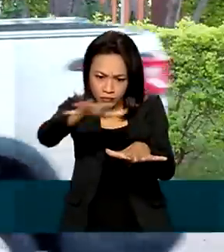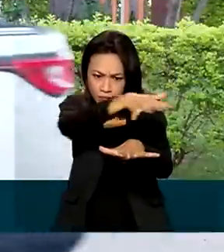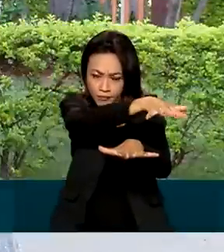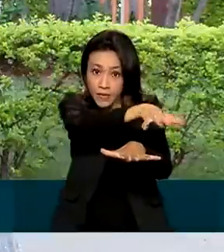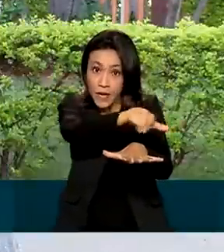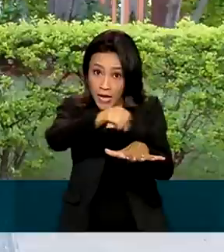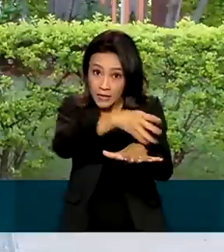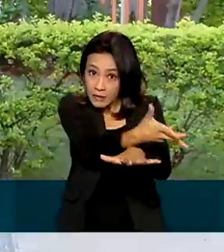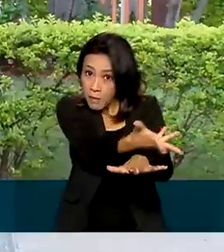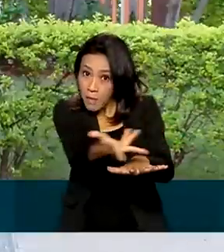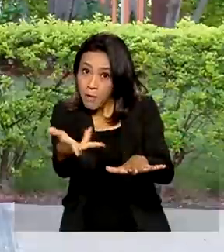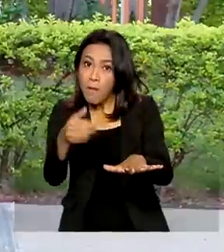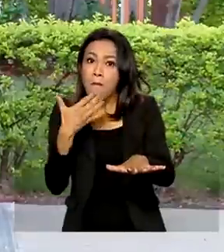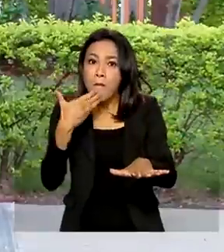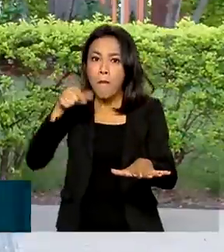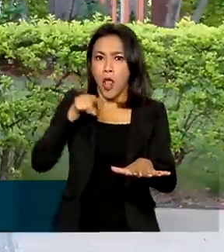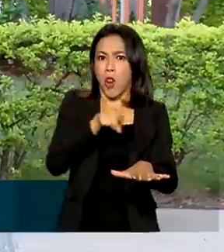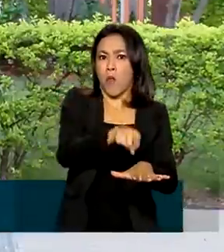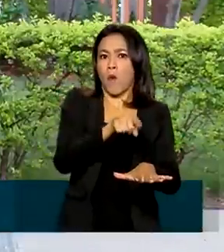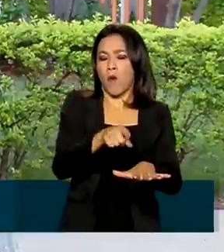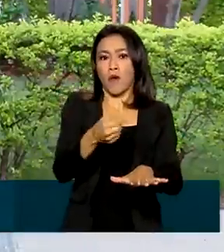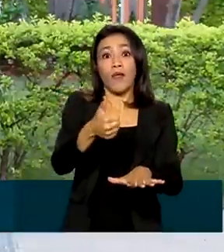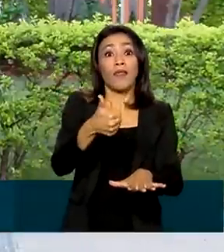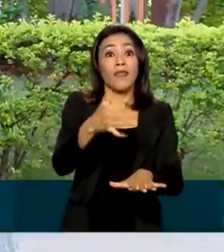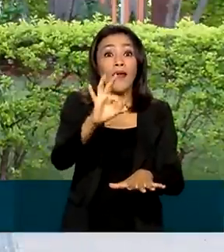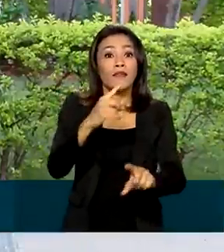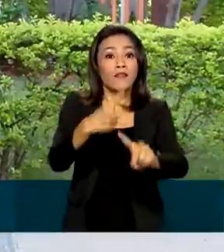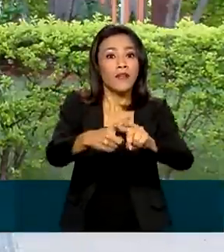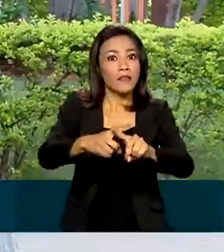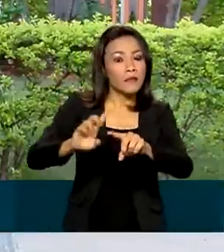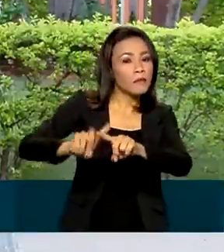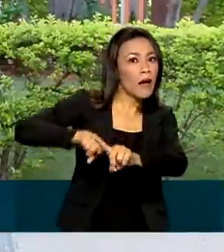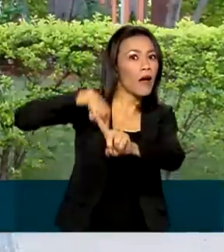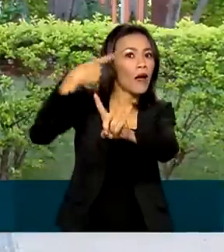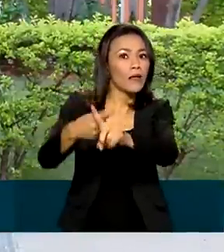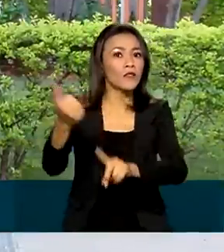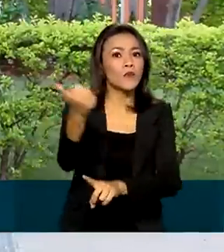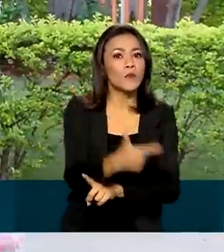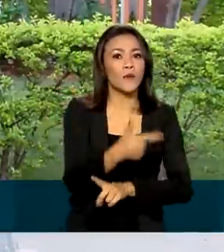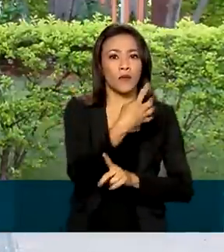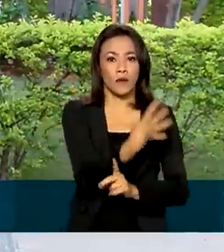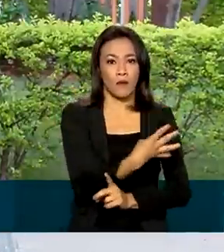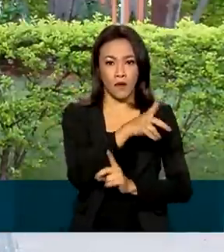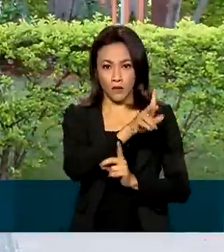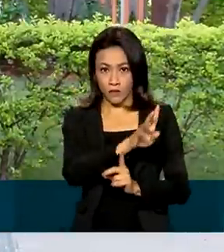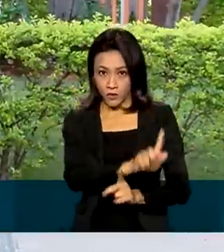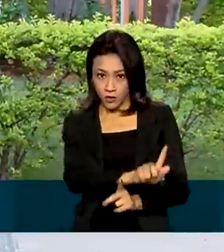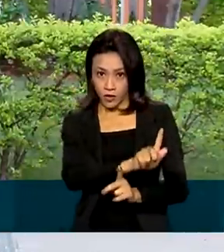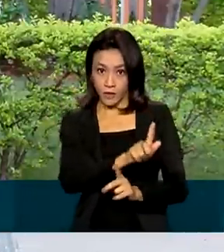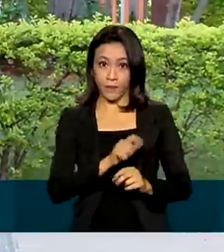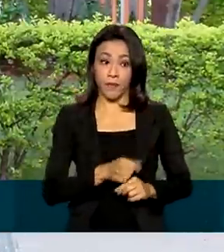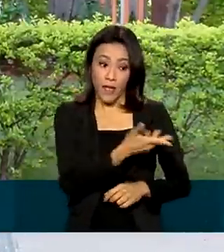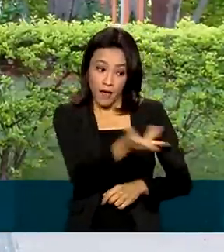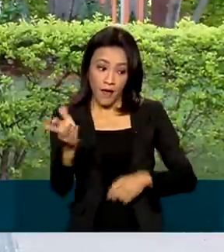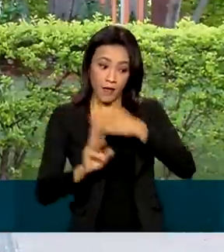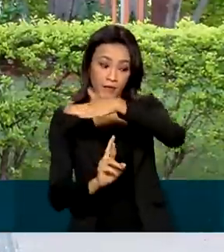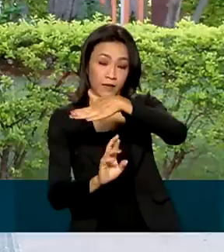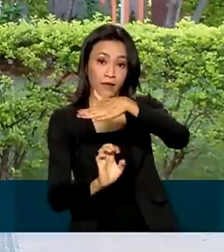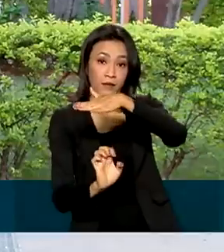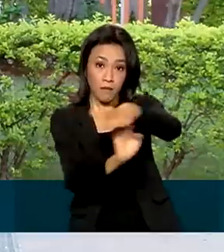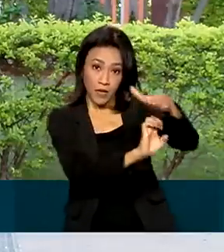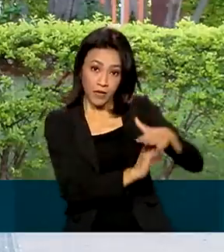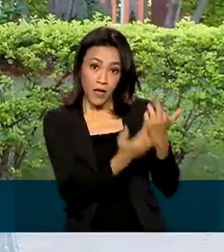melhores experiências, com velocidade 10 vezes maior que o 4G. As empresas responsáveis pela ativação nas últimas cinco